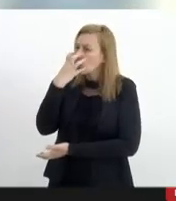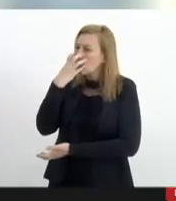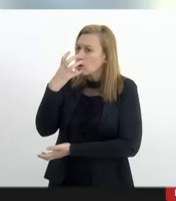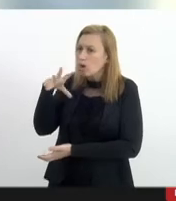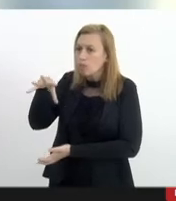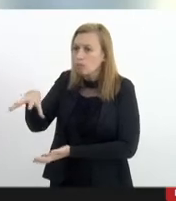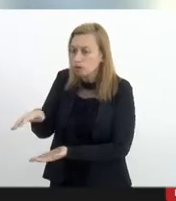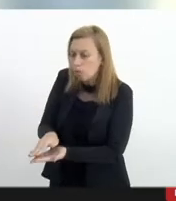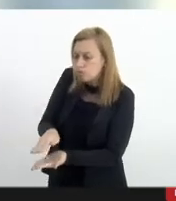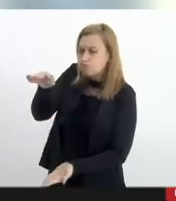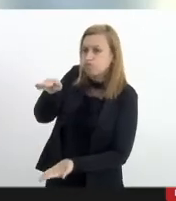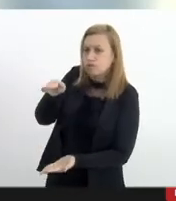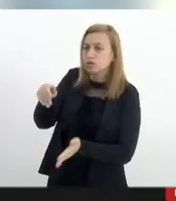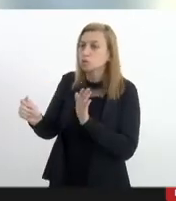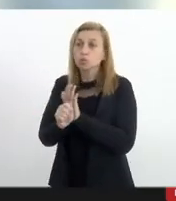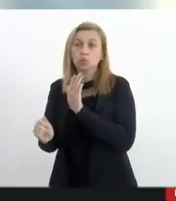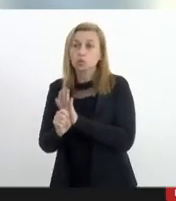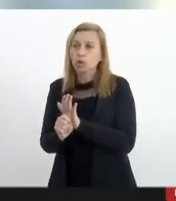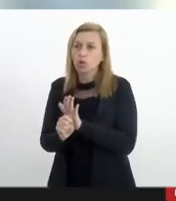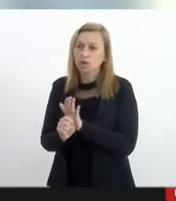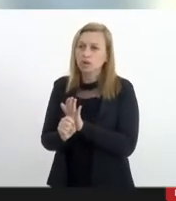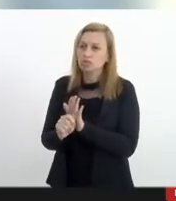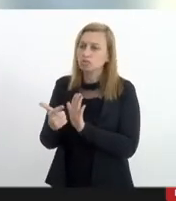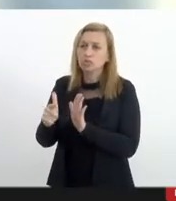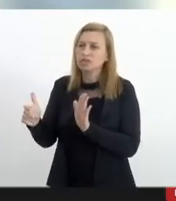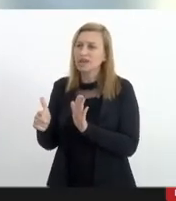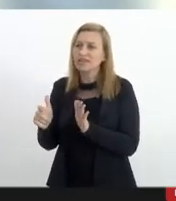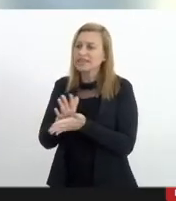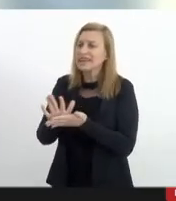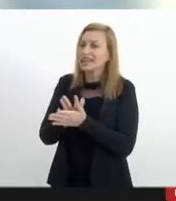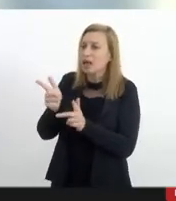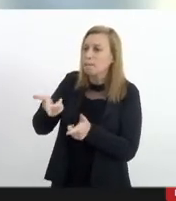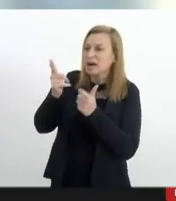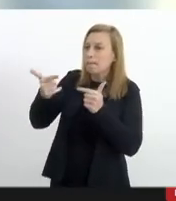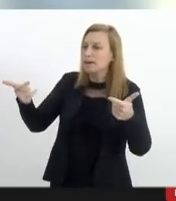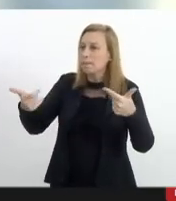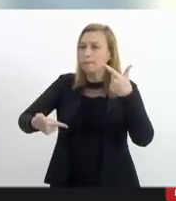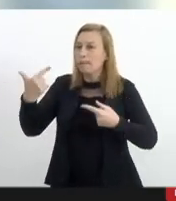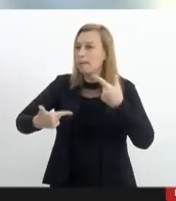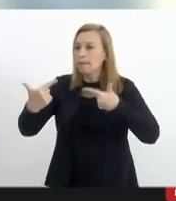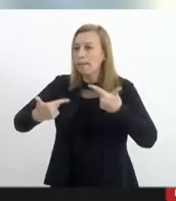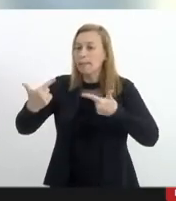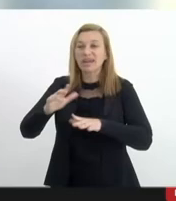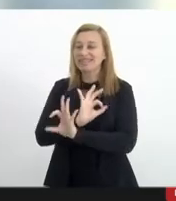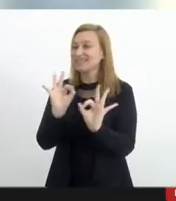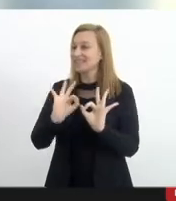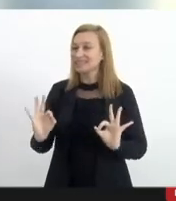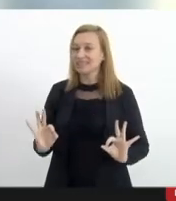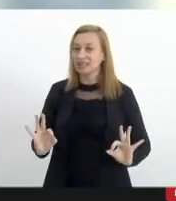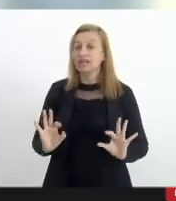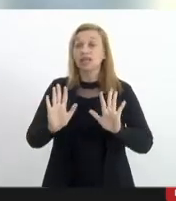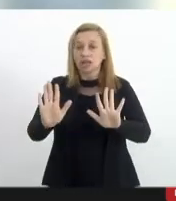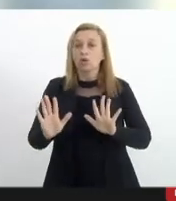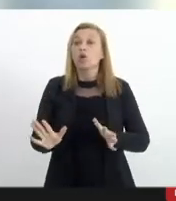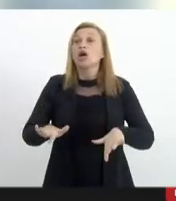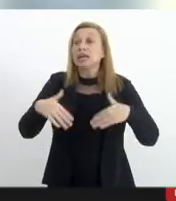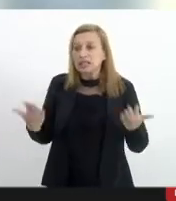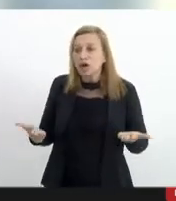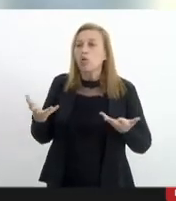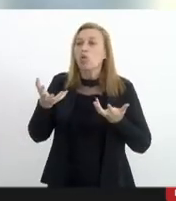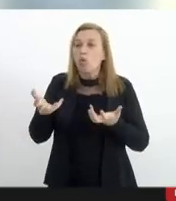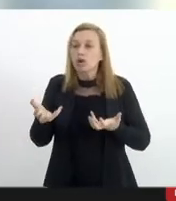-se uma tonelada de drogas e não houve um disparo não houve um confronto então quando o criminoso quer